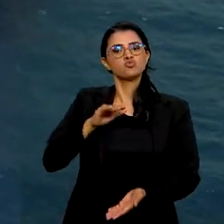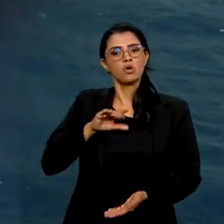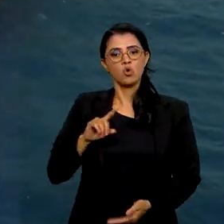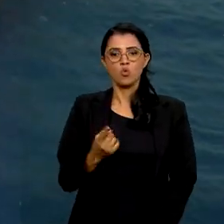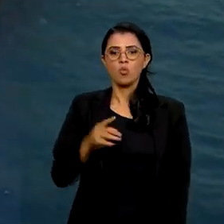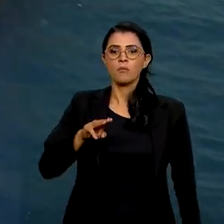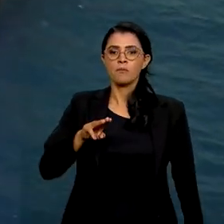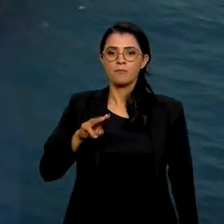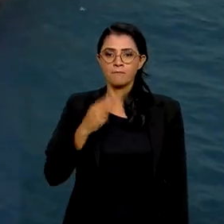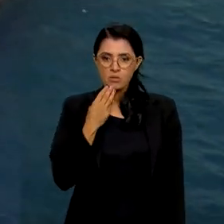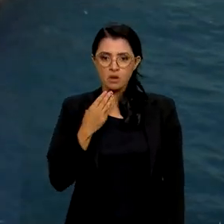1 bilhão de barris de óleo. prevê óleo.